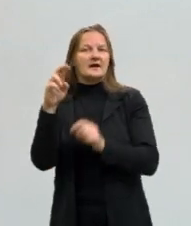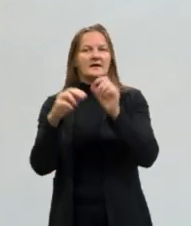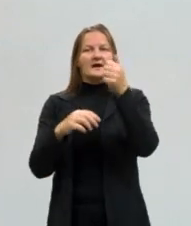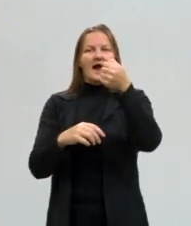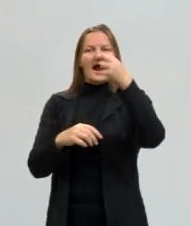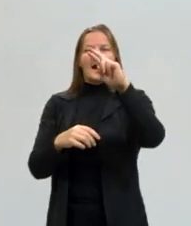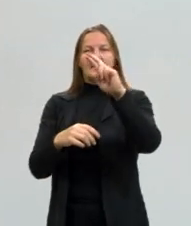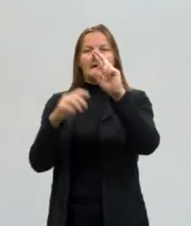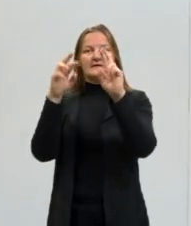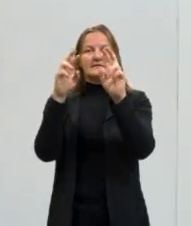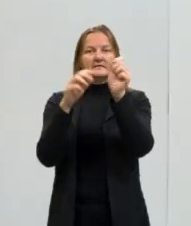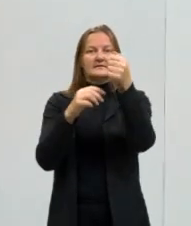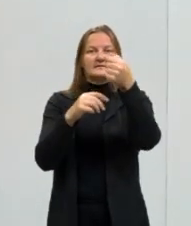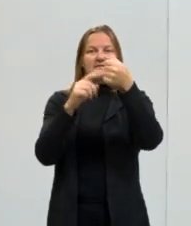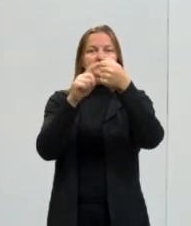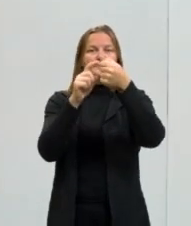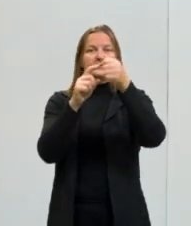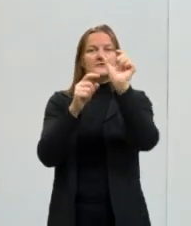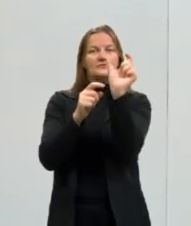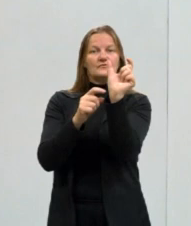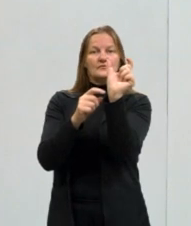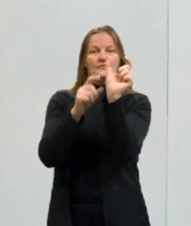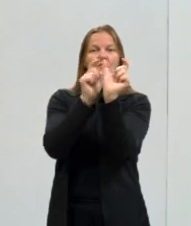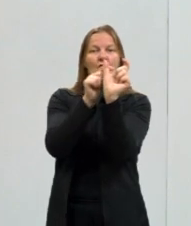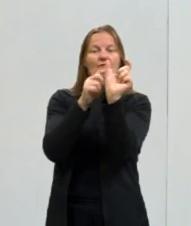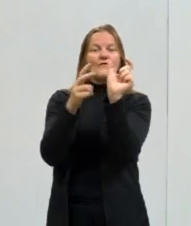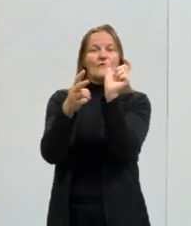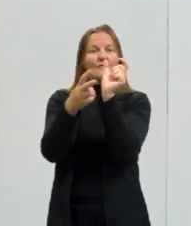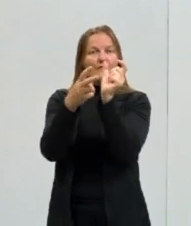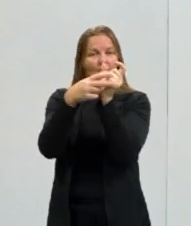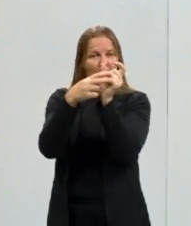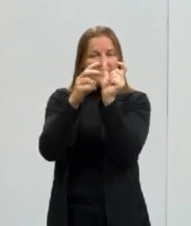er, o verbo comer,